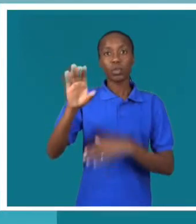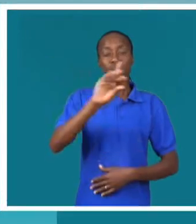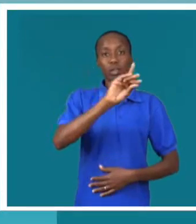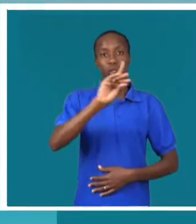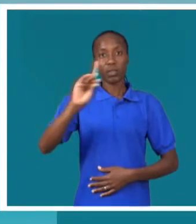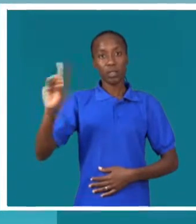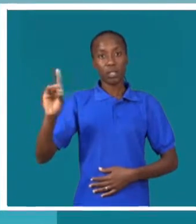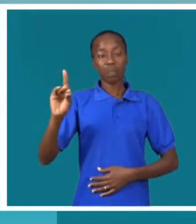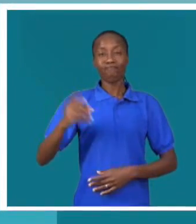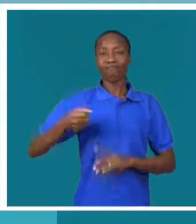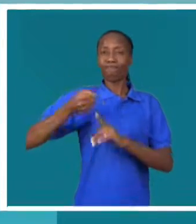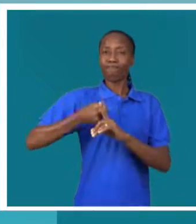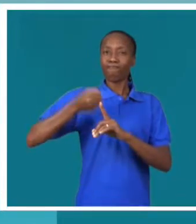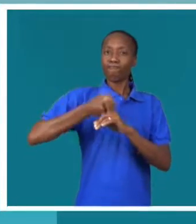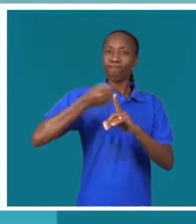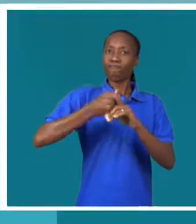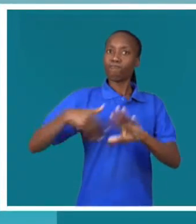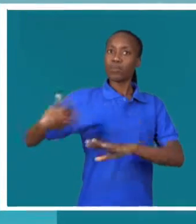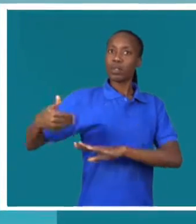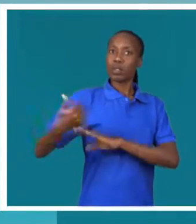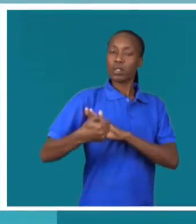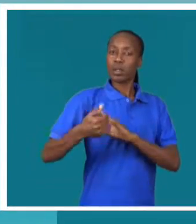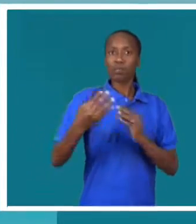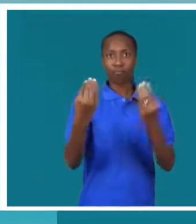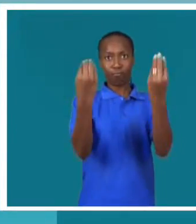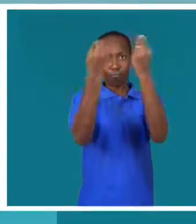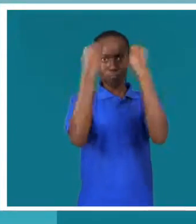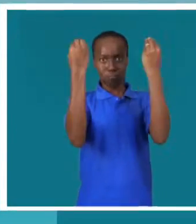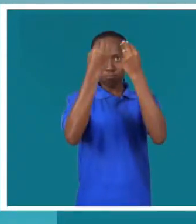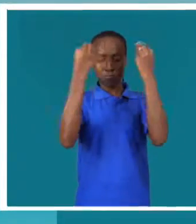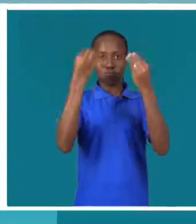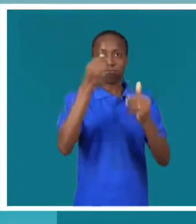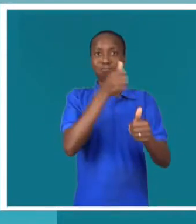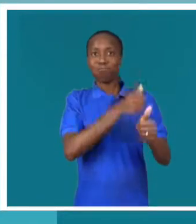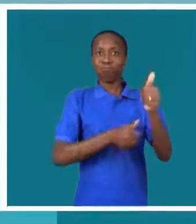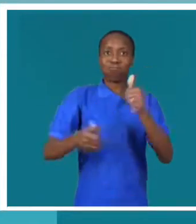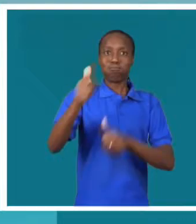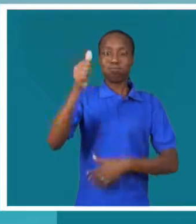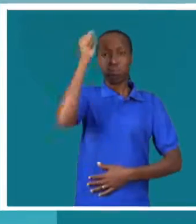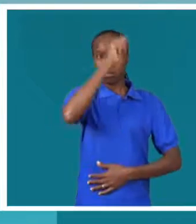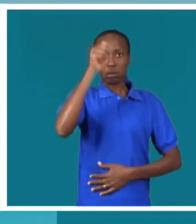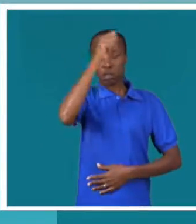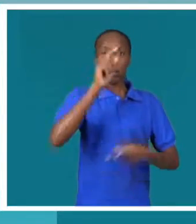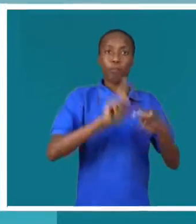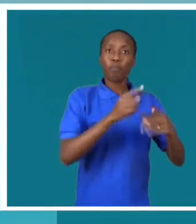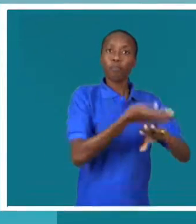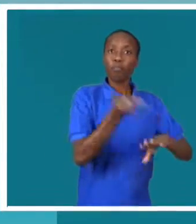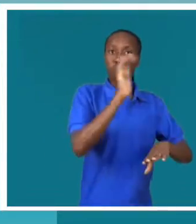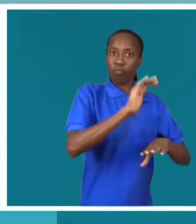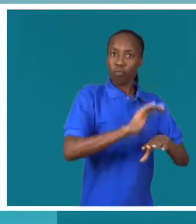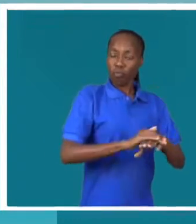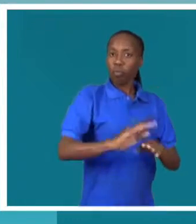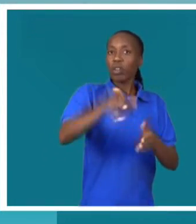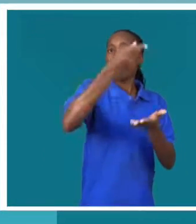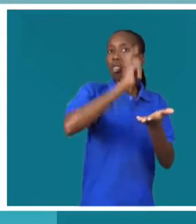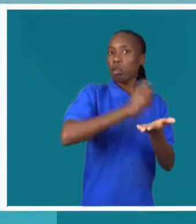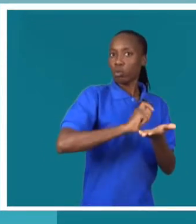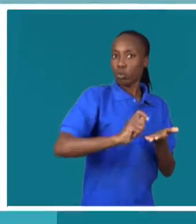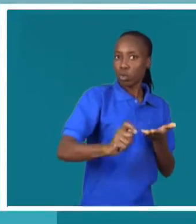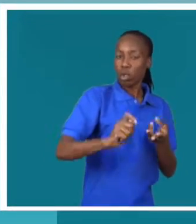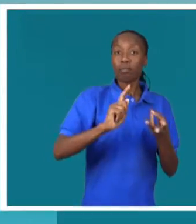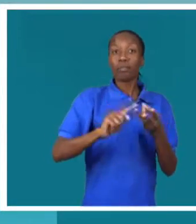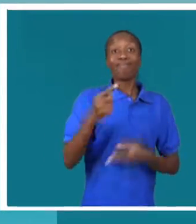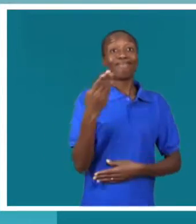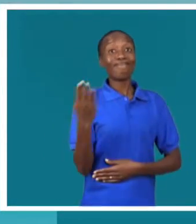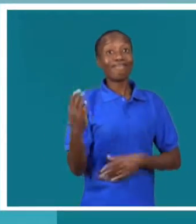Pessoas com deficiência têm lutado dia a dia na formação superior, assim como técnico profissional. Mas a